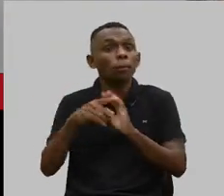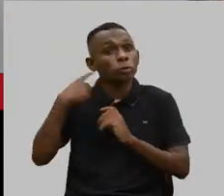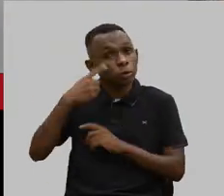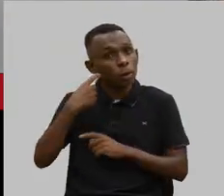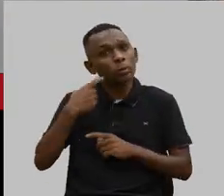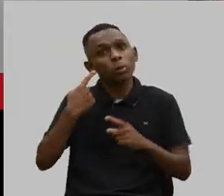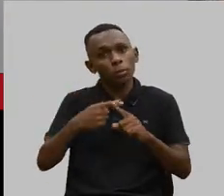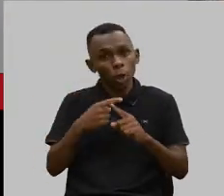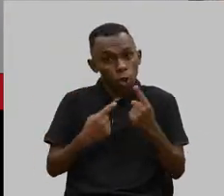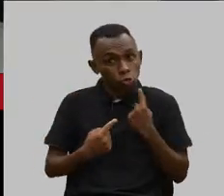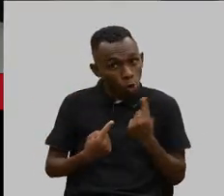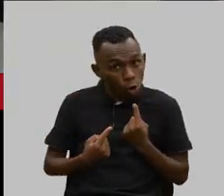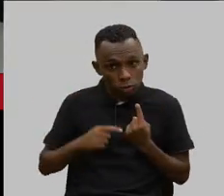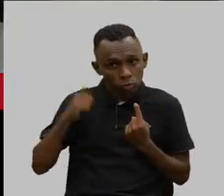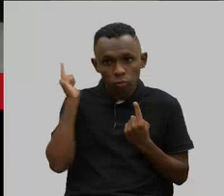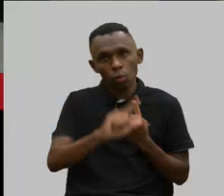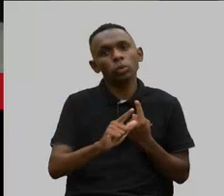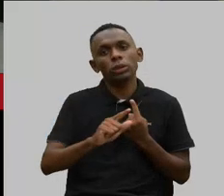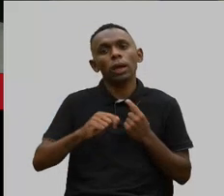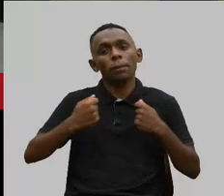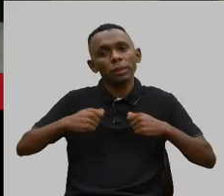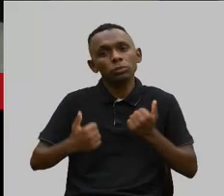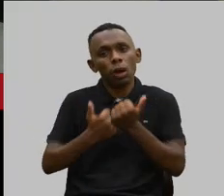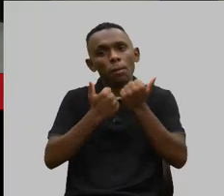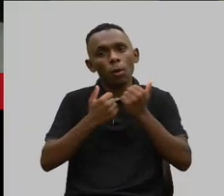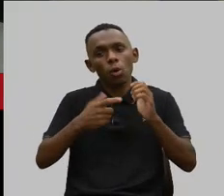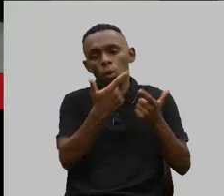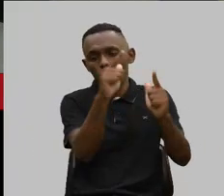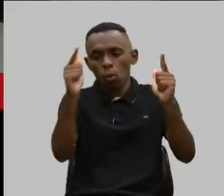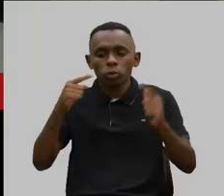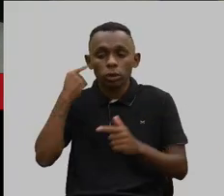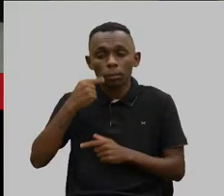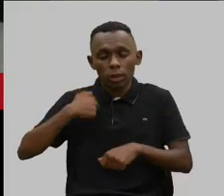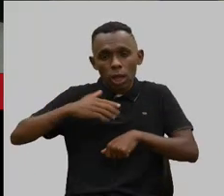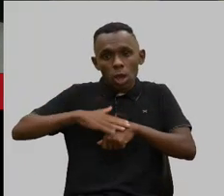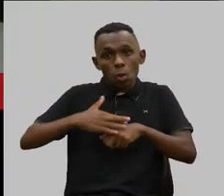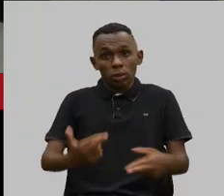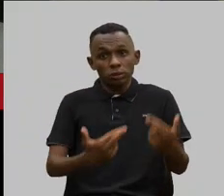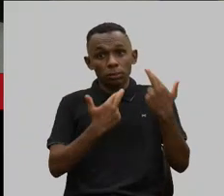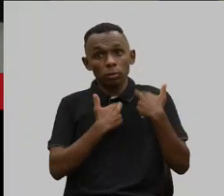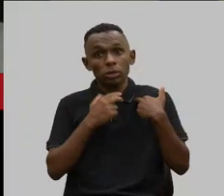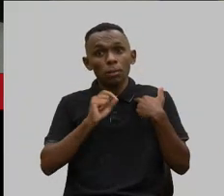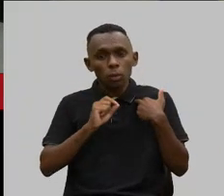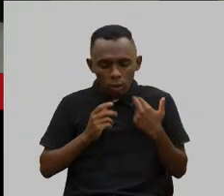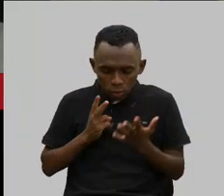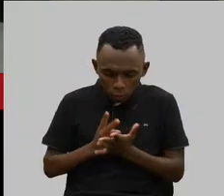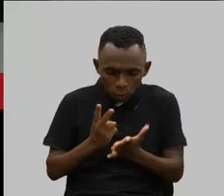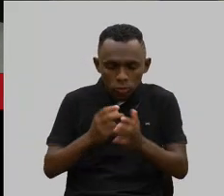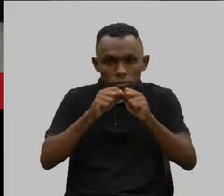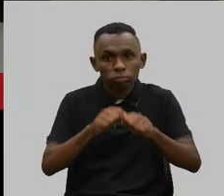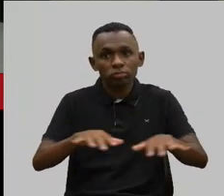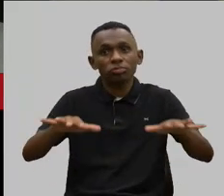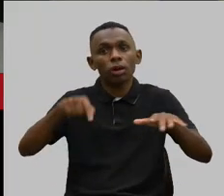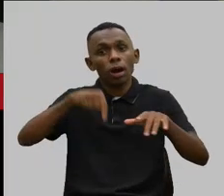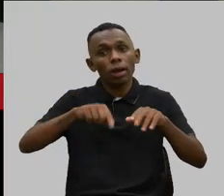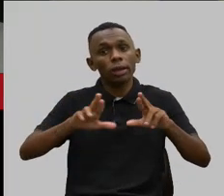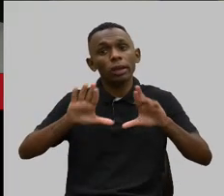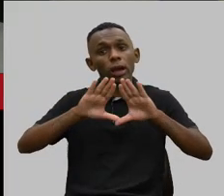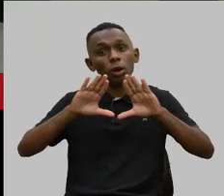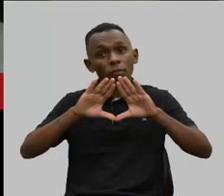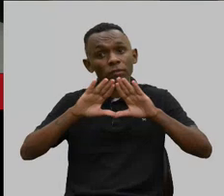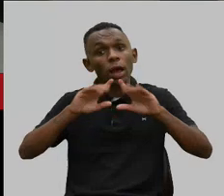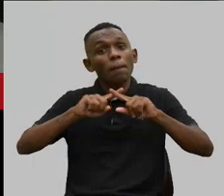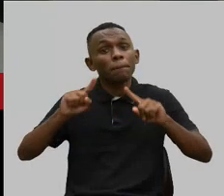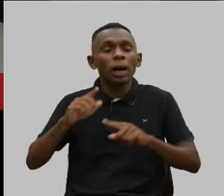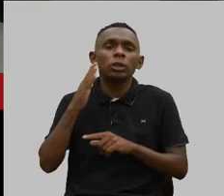andorinha só não faz verão que eu seja a pessoa que encabeça isso aqui dentro da casa legislativa mas eu